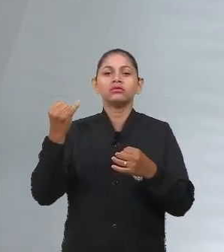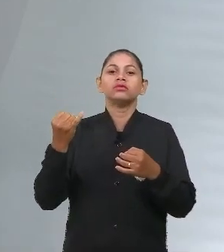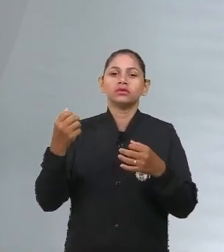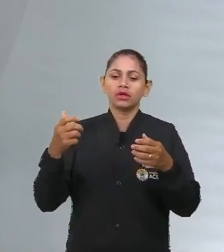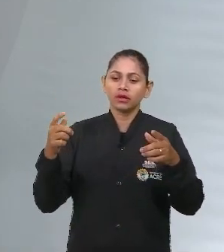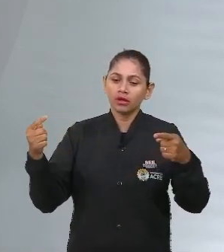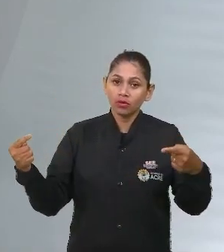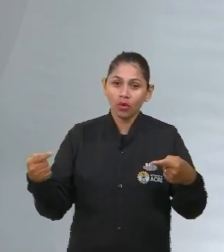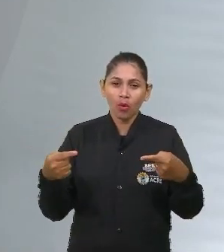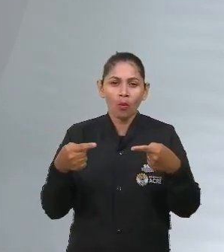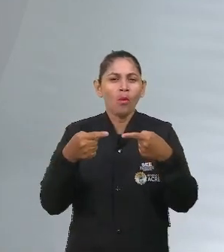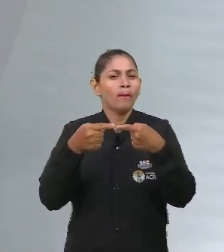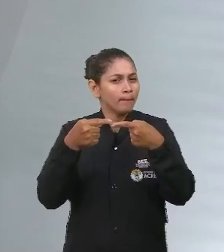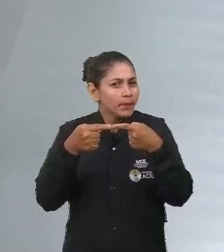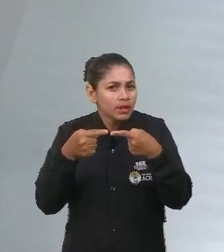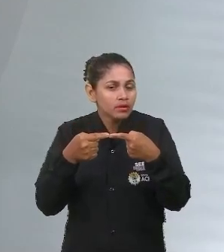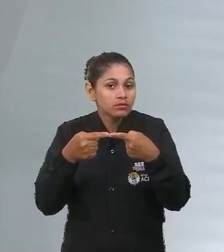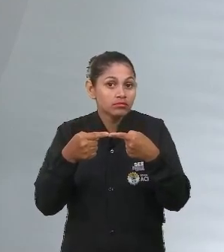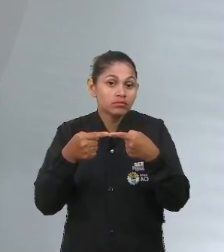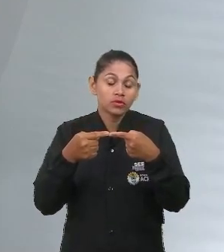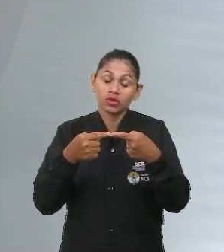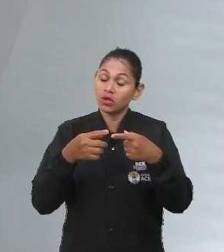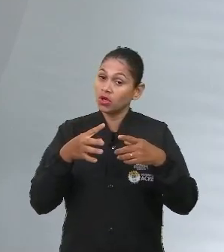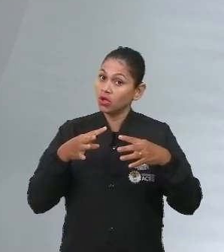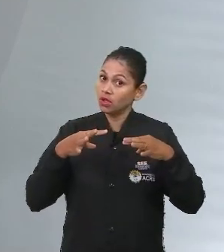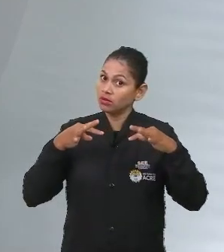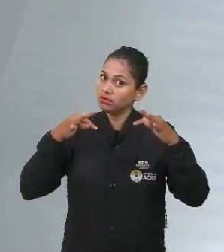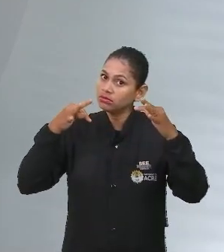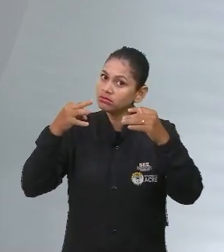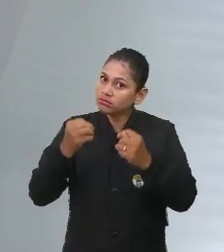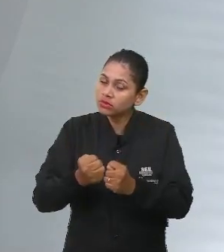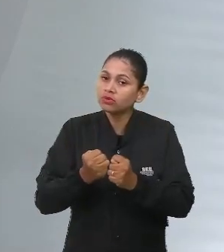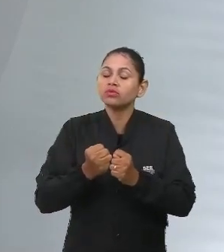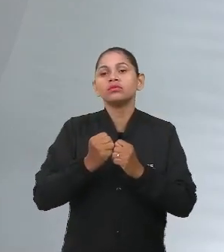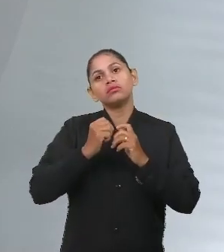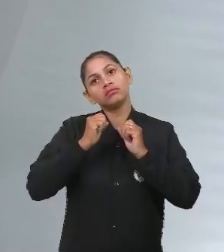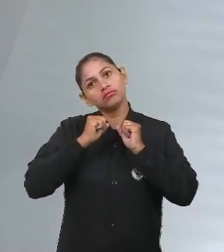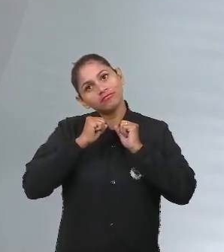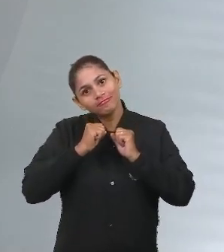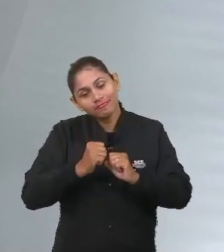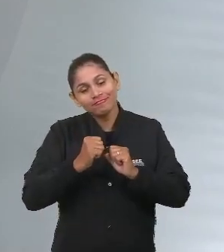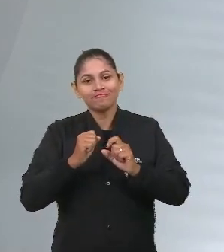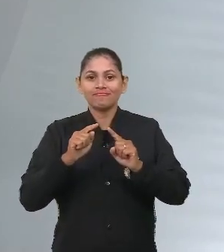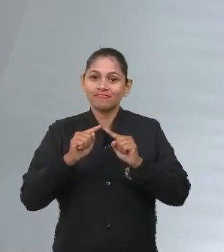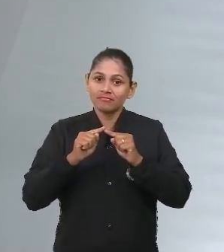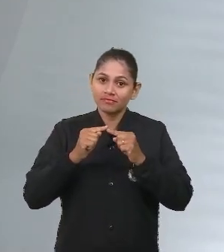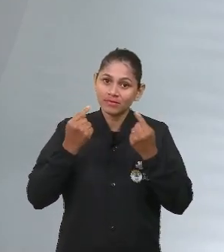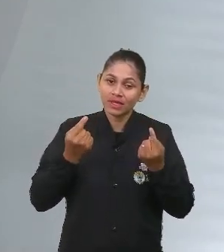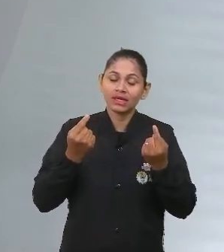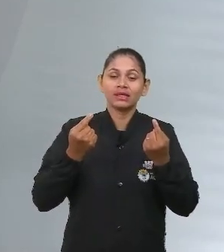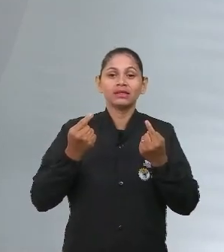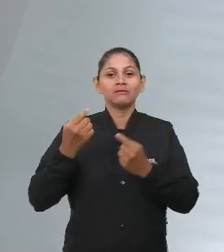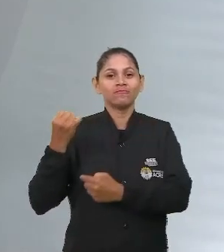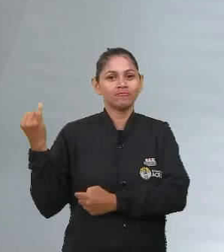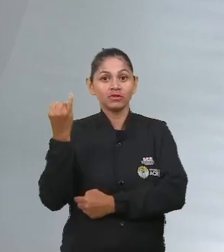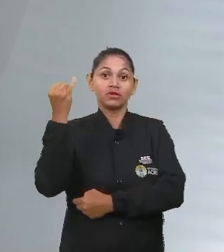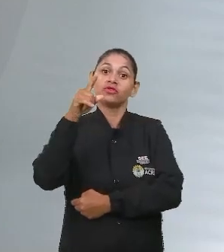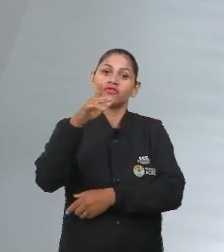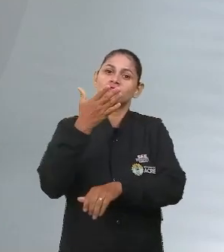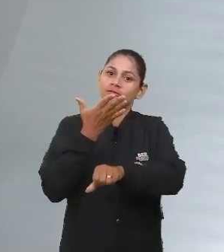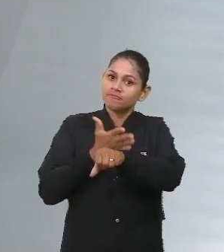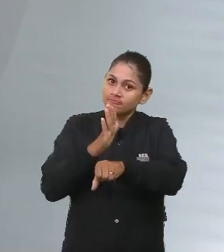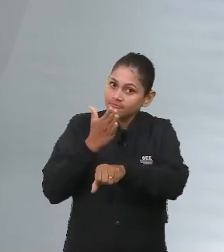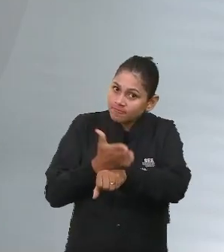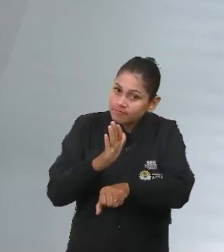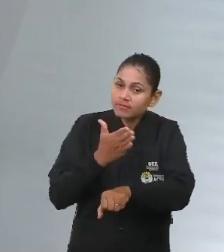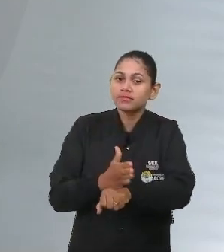qualquer tema. Tudo é válido, gente, mas é importante que você treine, que você tenha um planejamento, um projeto